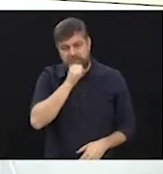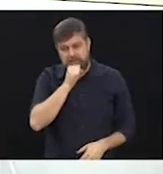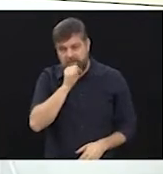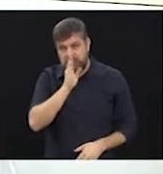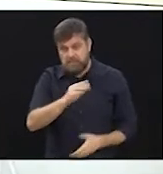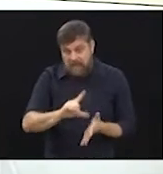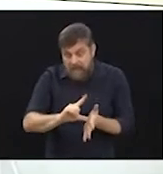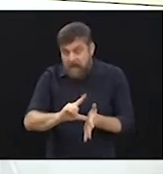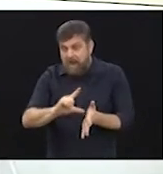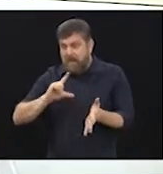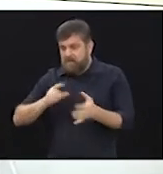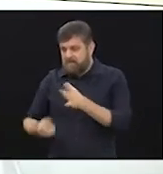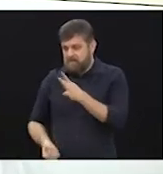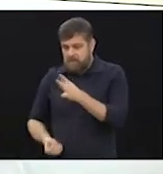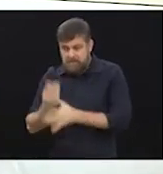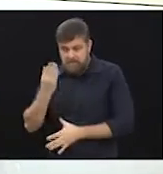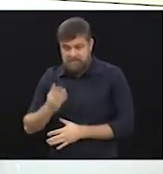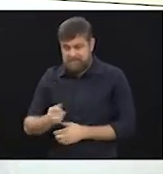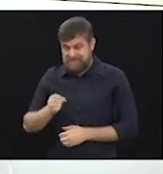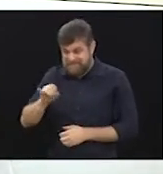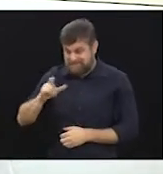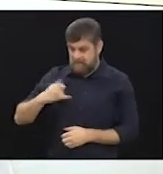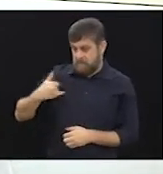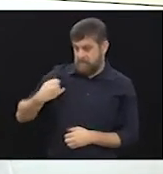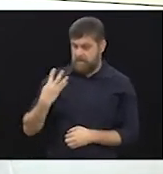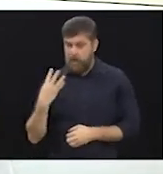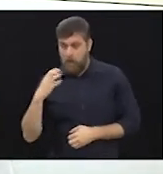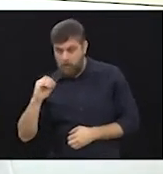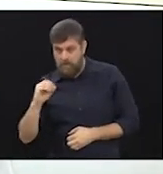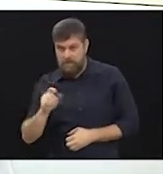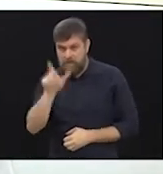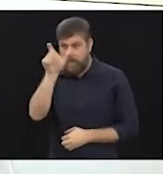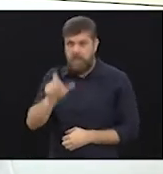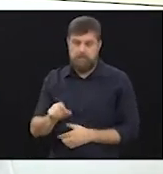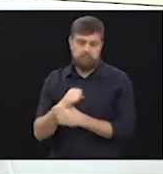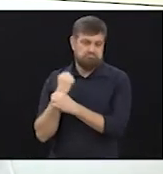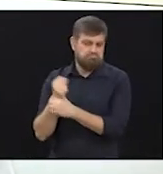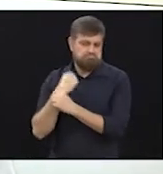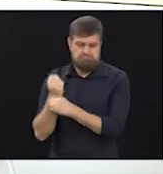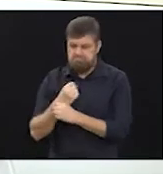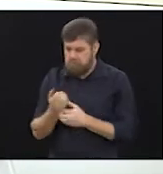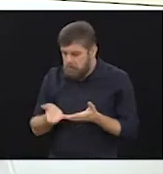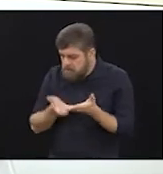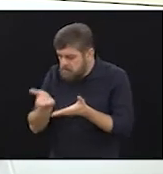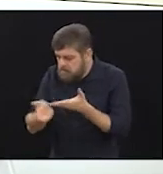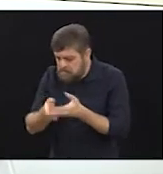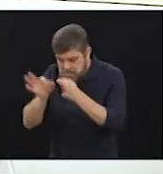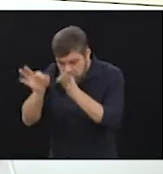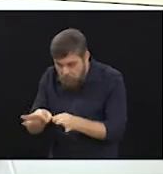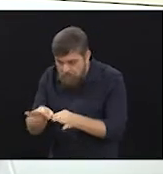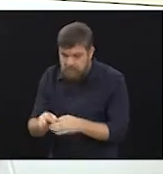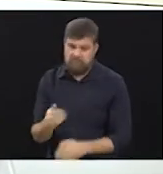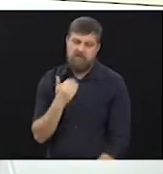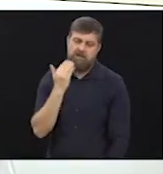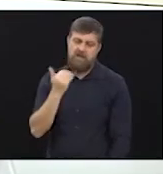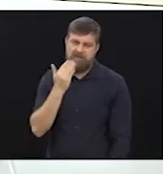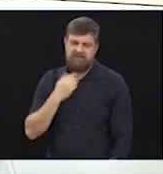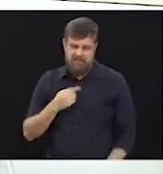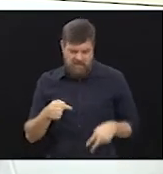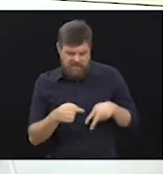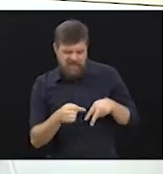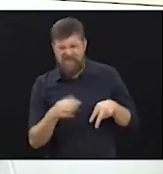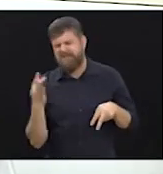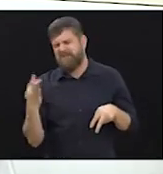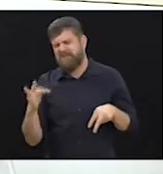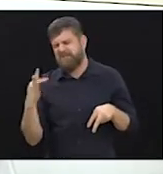começam a aparecer a medida de 40 anos de idade se você não faz um tratamento correto. É aquela dorzinha que você tem no joelho,